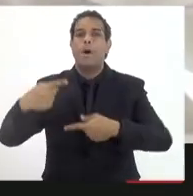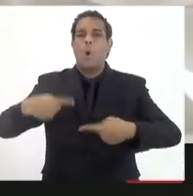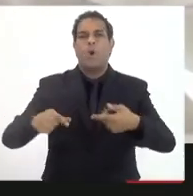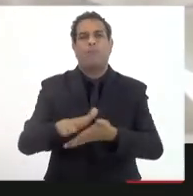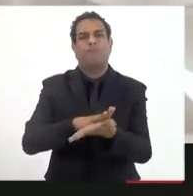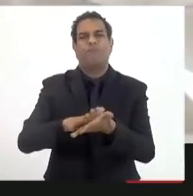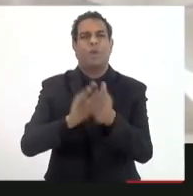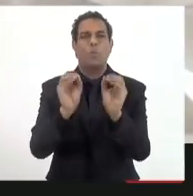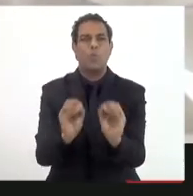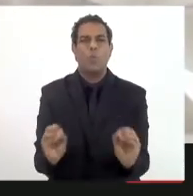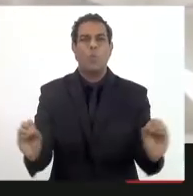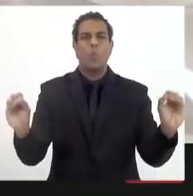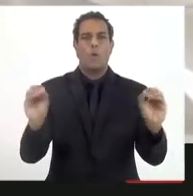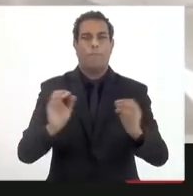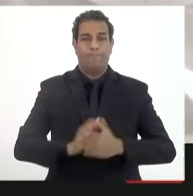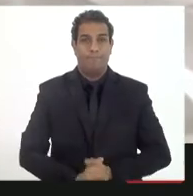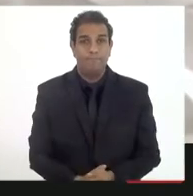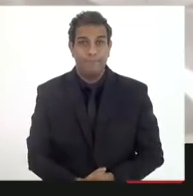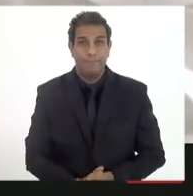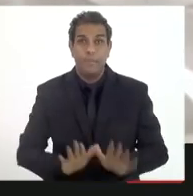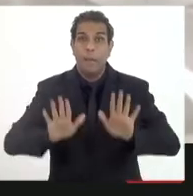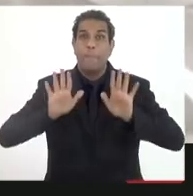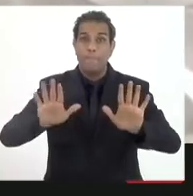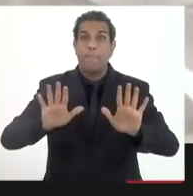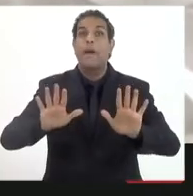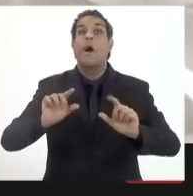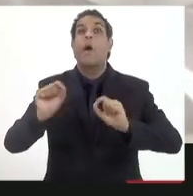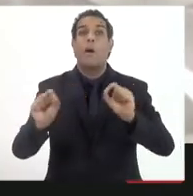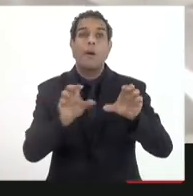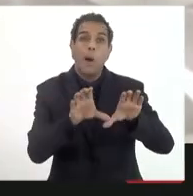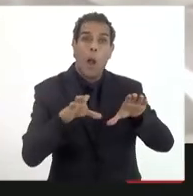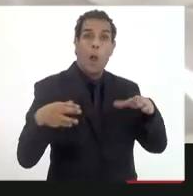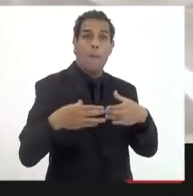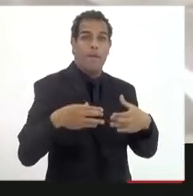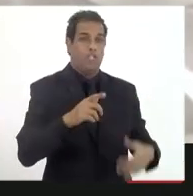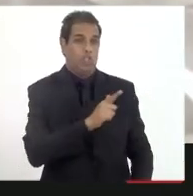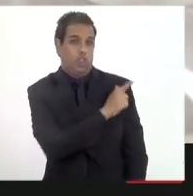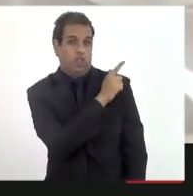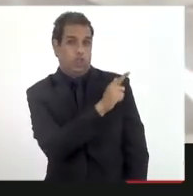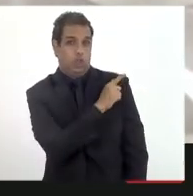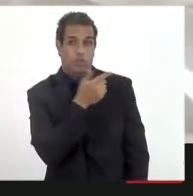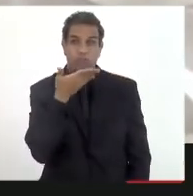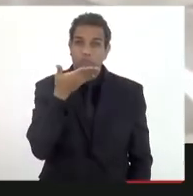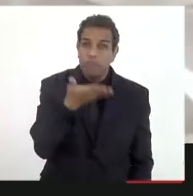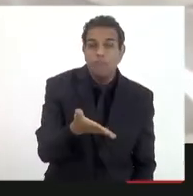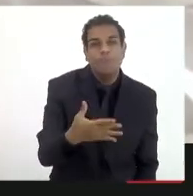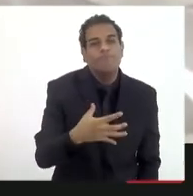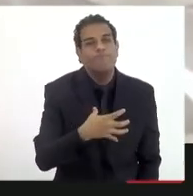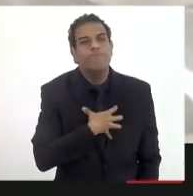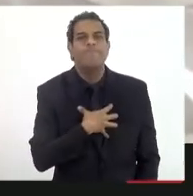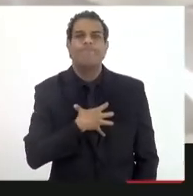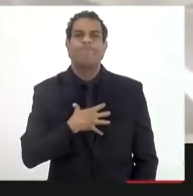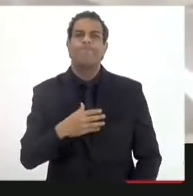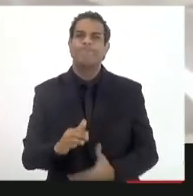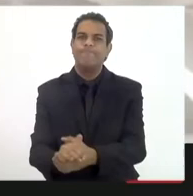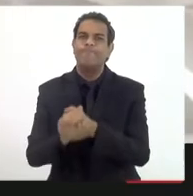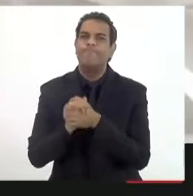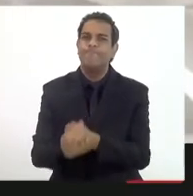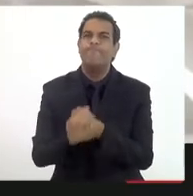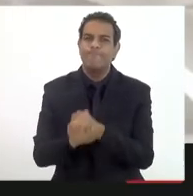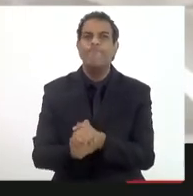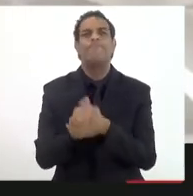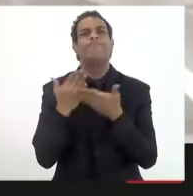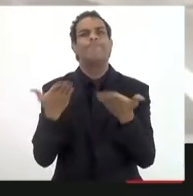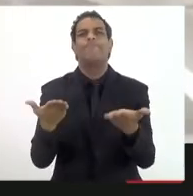de preocupação. Na questão da composição do Conselho Gestor, eu quero aqui me solidarizar com o